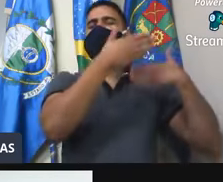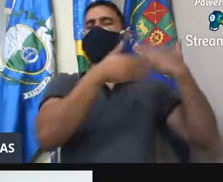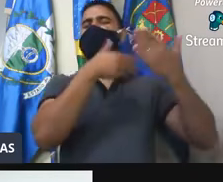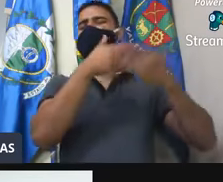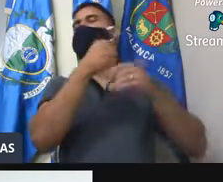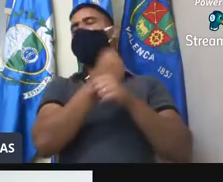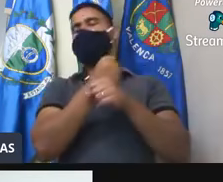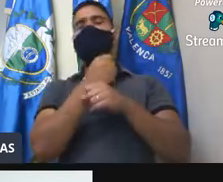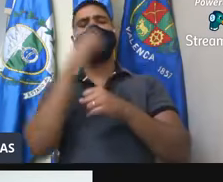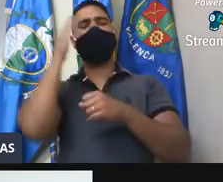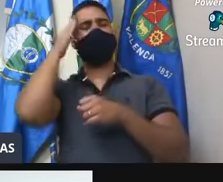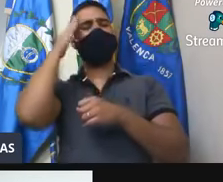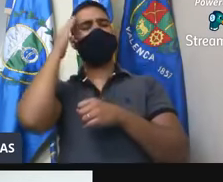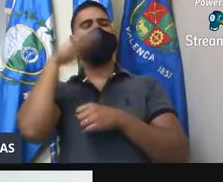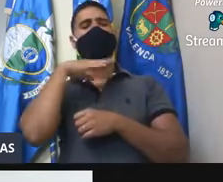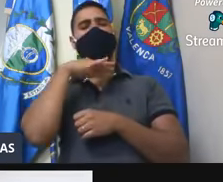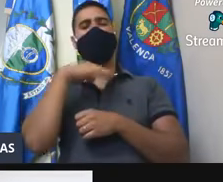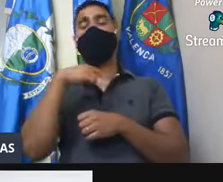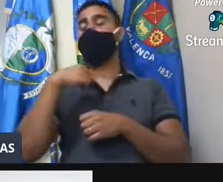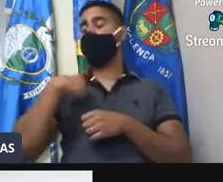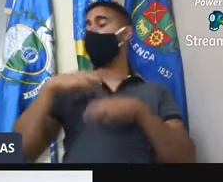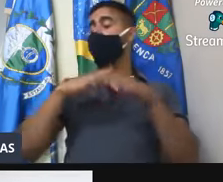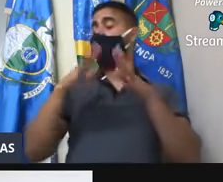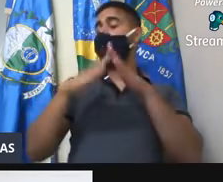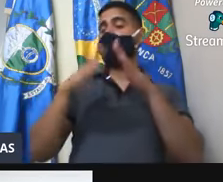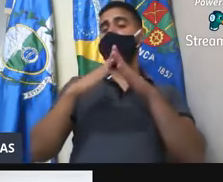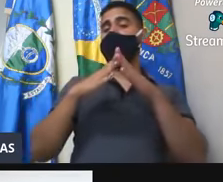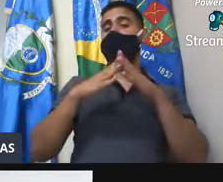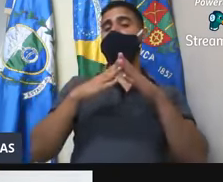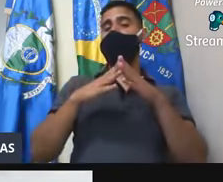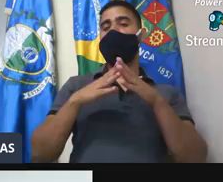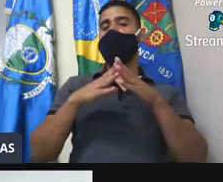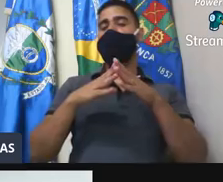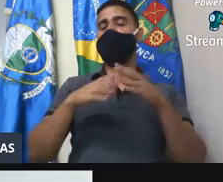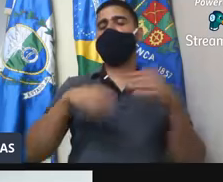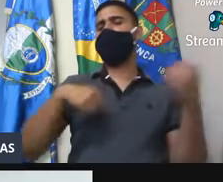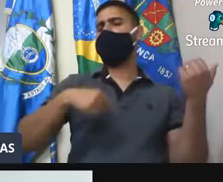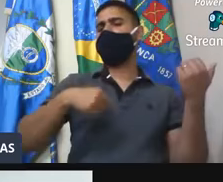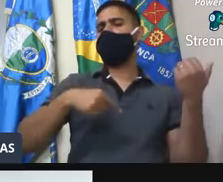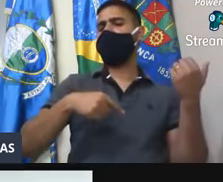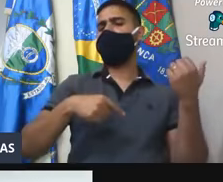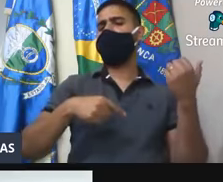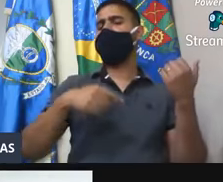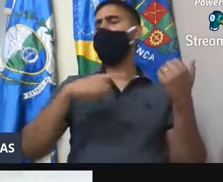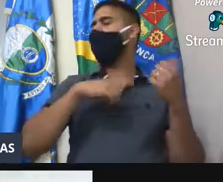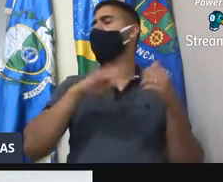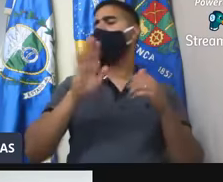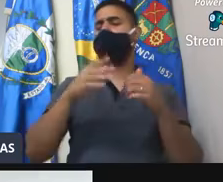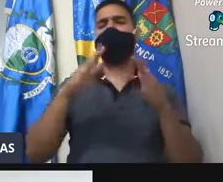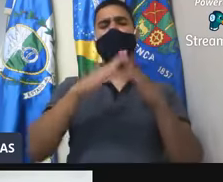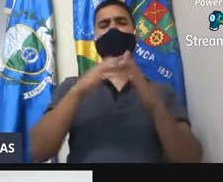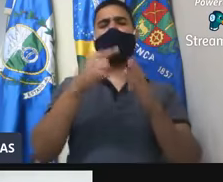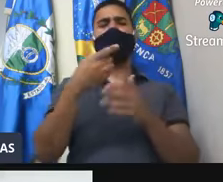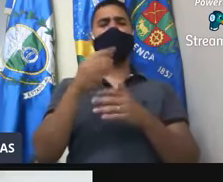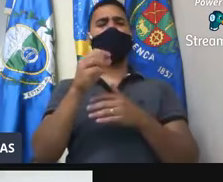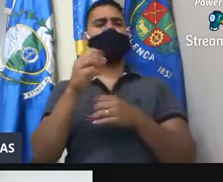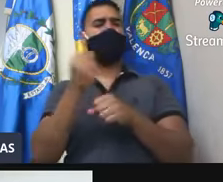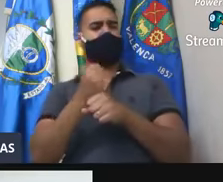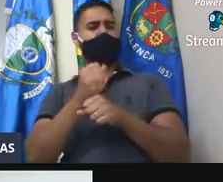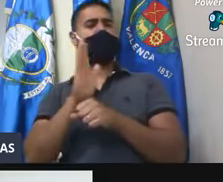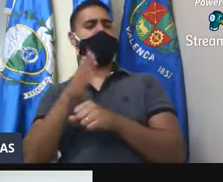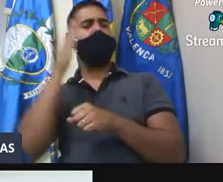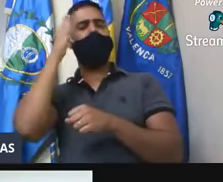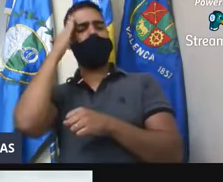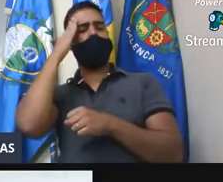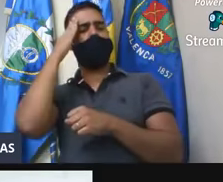que moramos aqui em conservatório, eu já moro aqui há duas décadas, sou valenciana, mas moro aqui há duas décadas, a gente sempre vê o